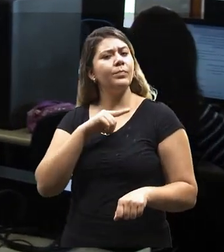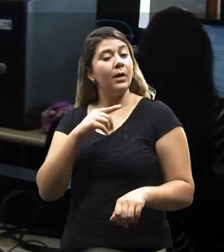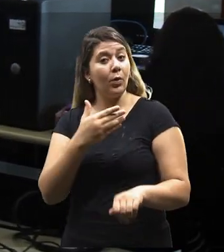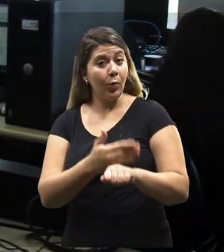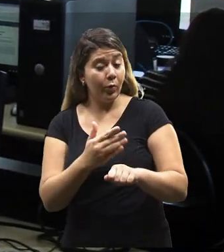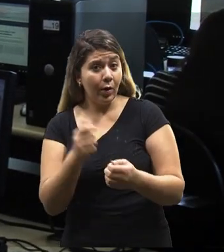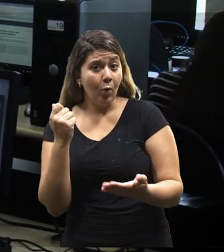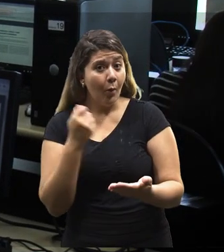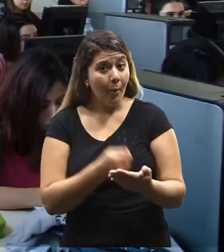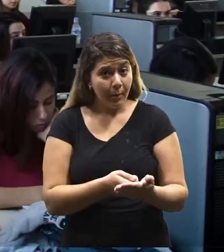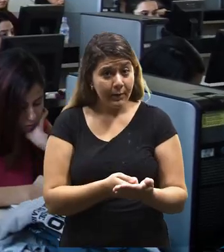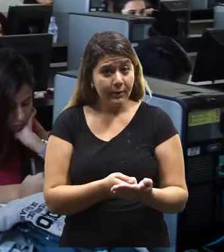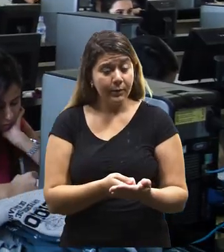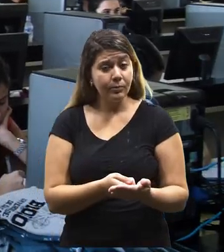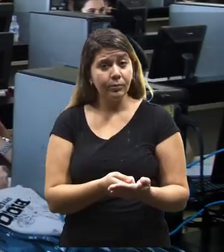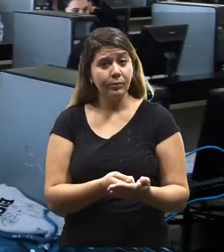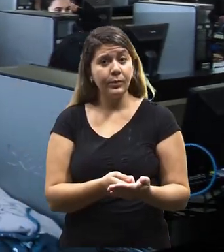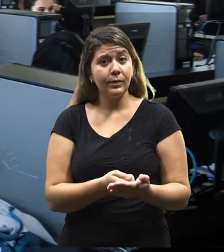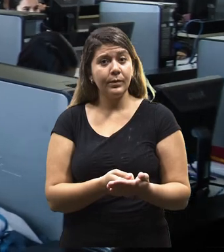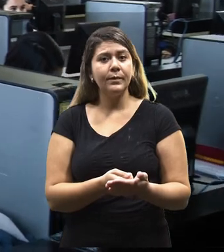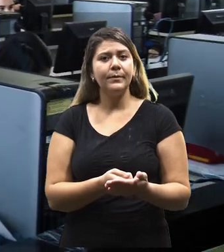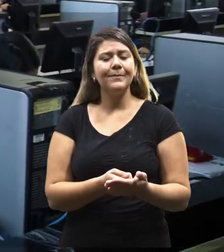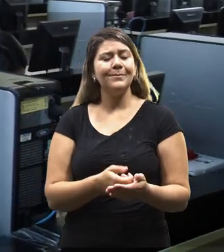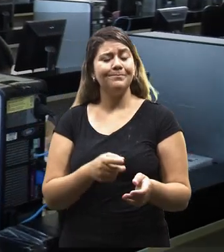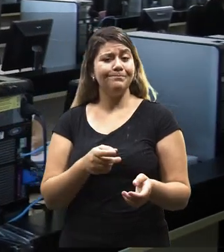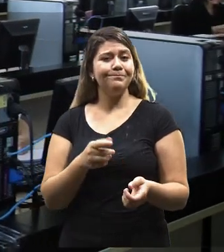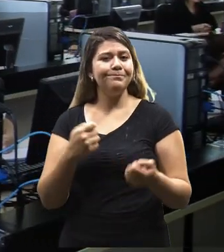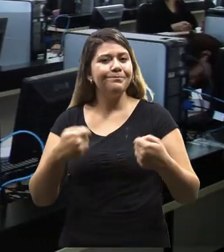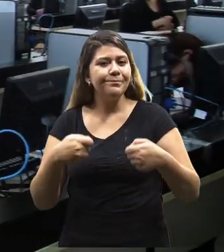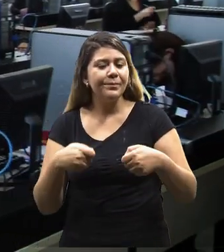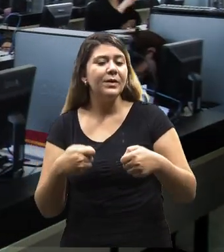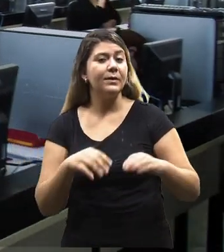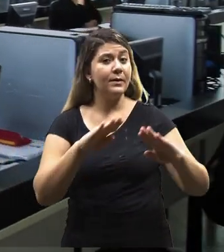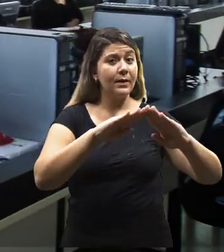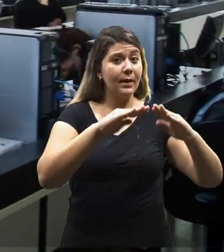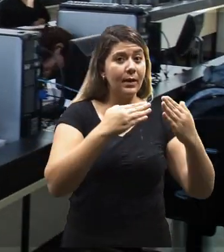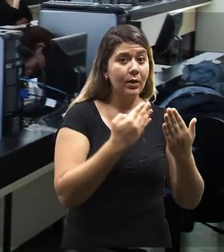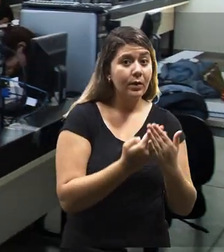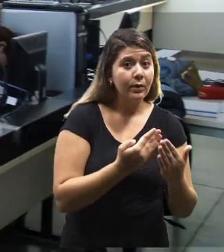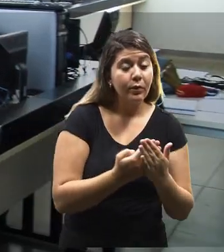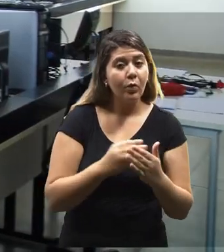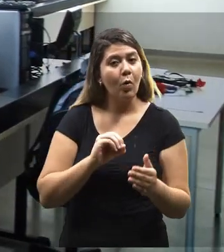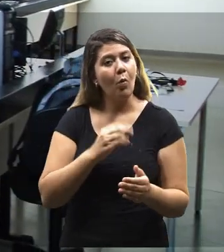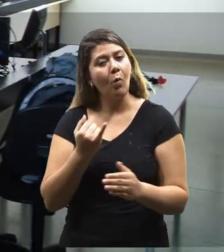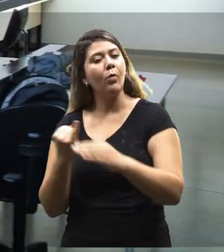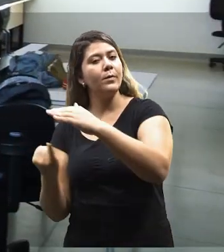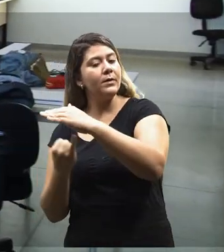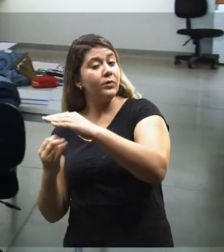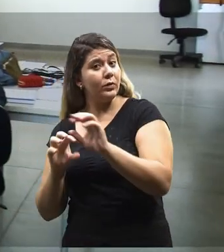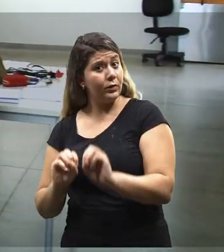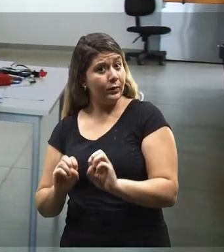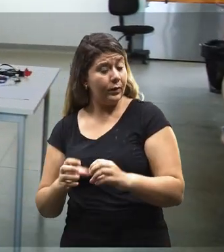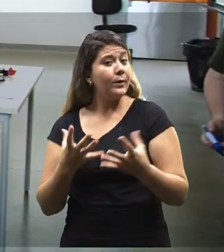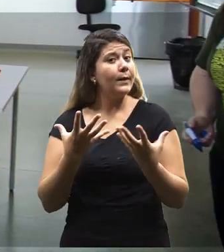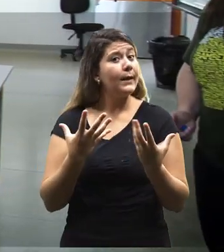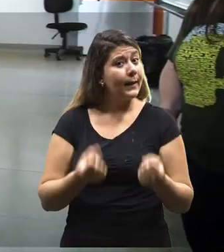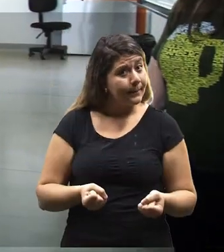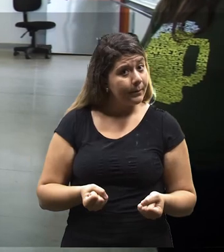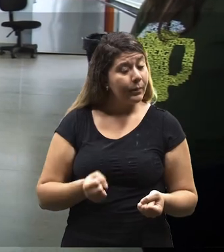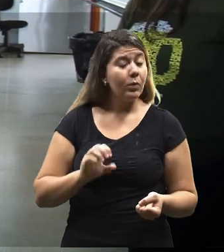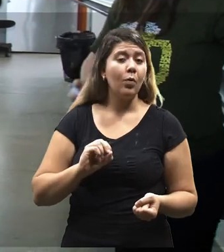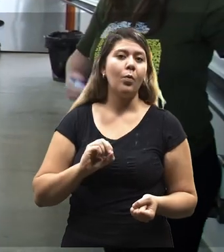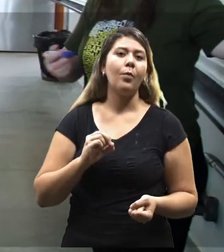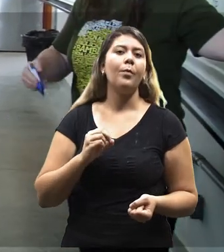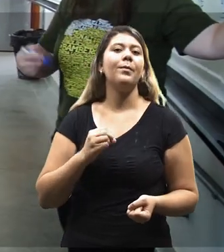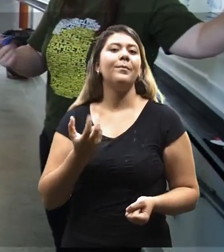um estágio obrigatório, que todo licenciando faz em escolas, em todas as instituições de ensino que ele queira,